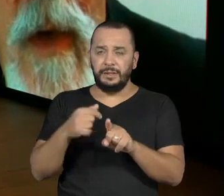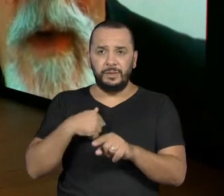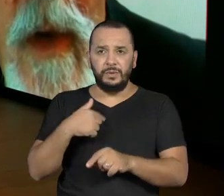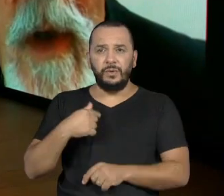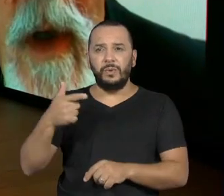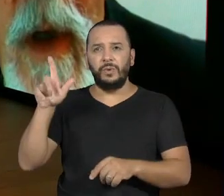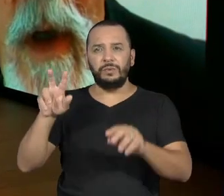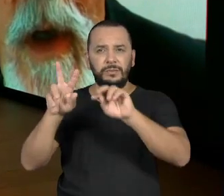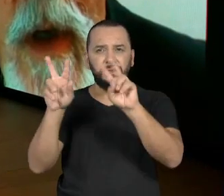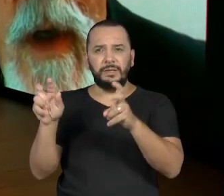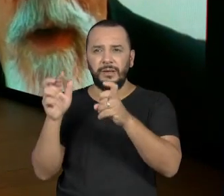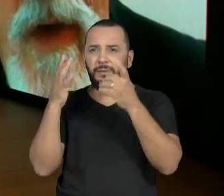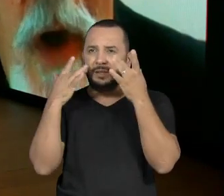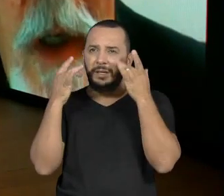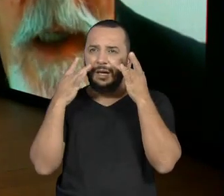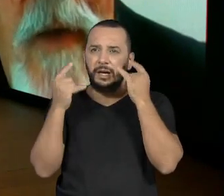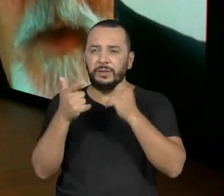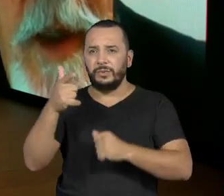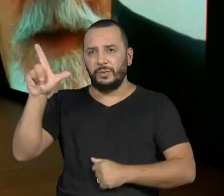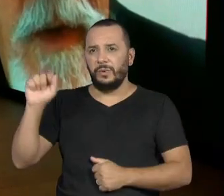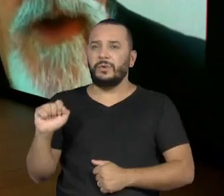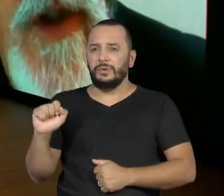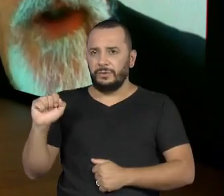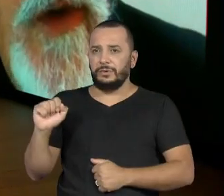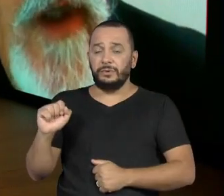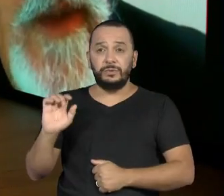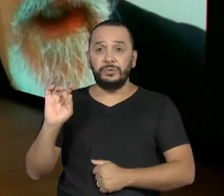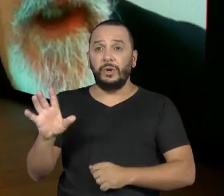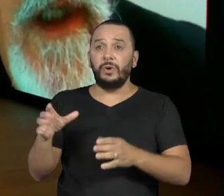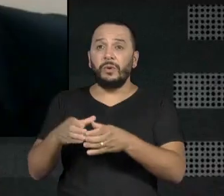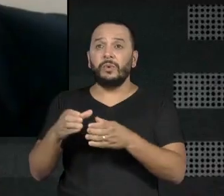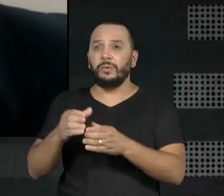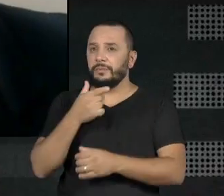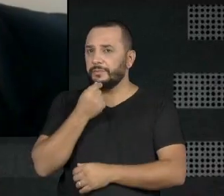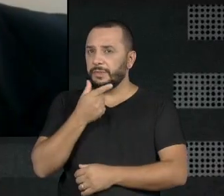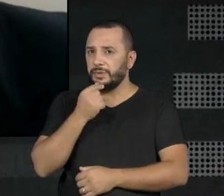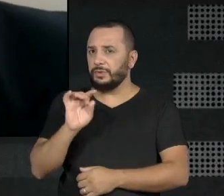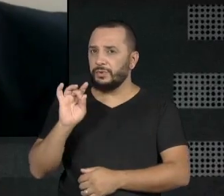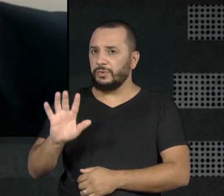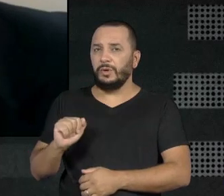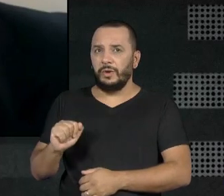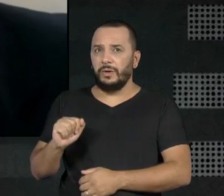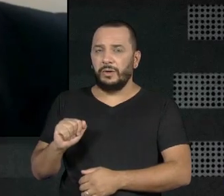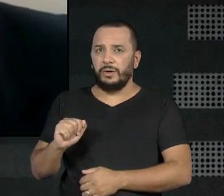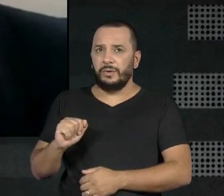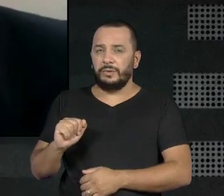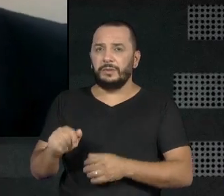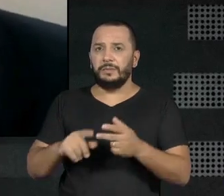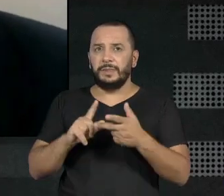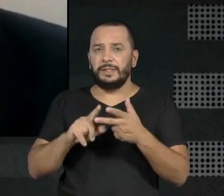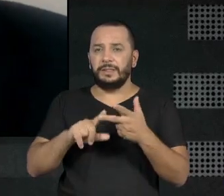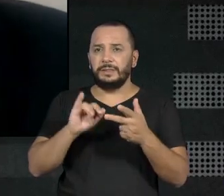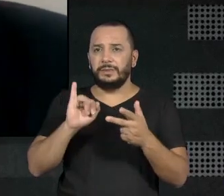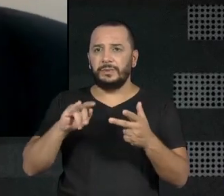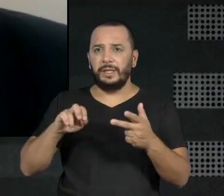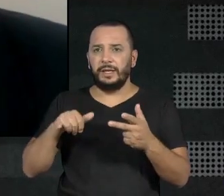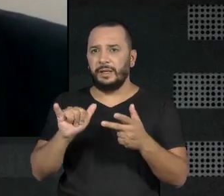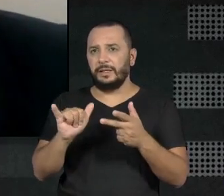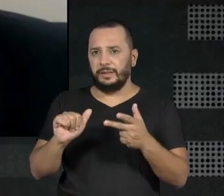elenco... só do elenco feminino, e dirigiu também o Silnei Siqueira, Rato...